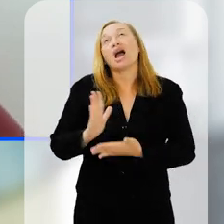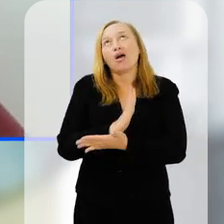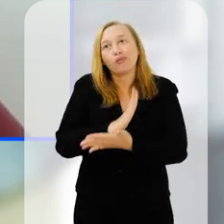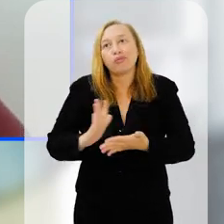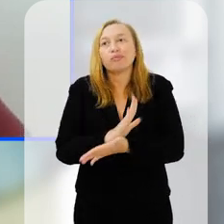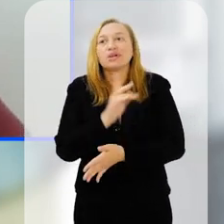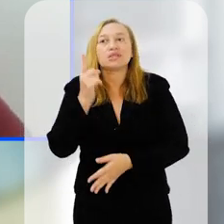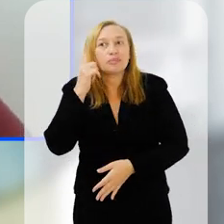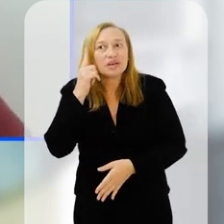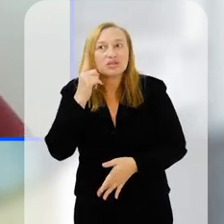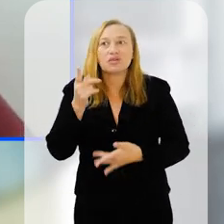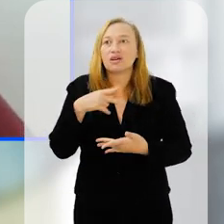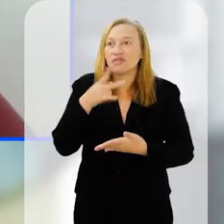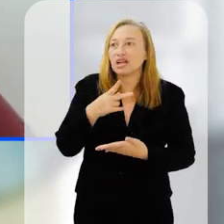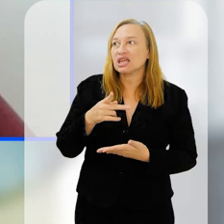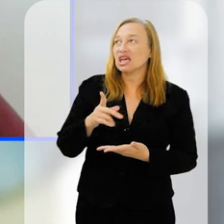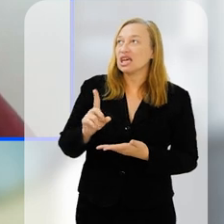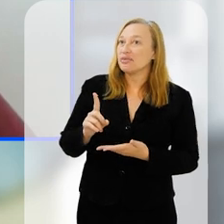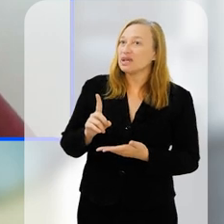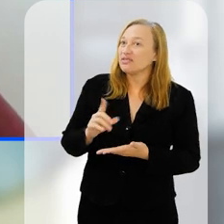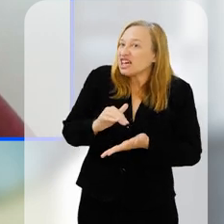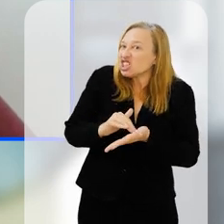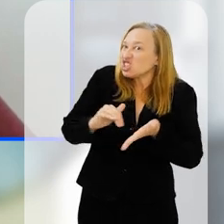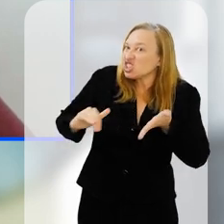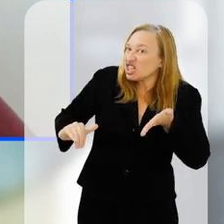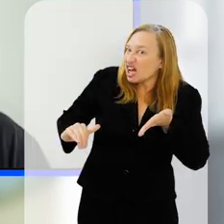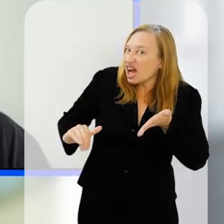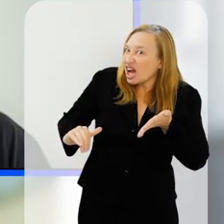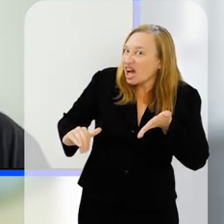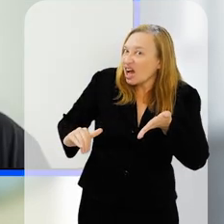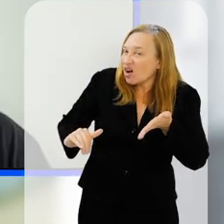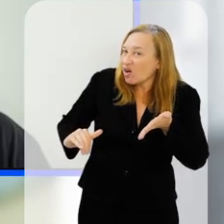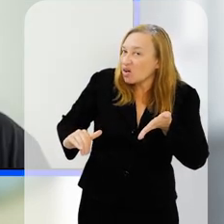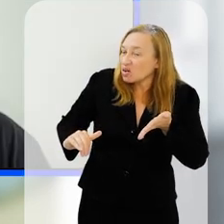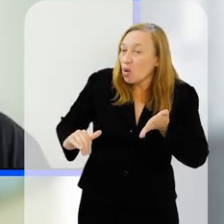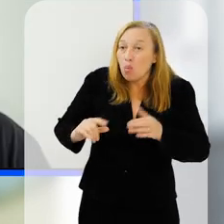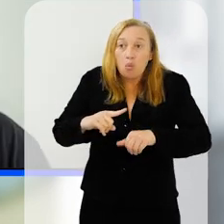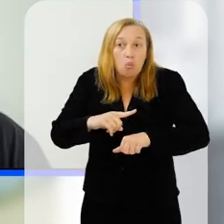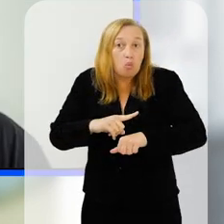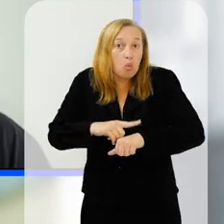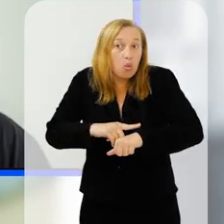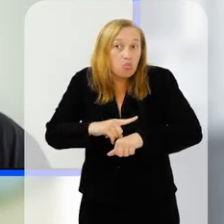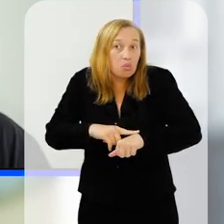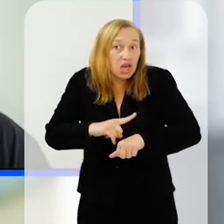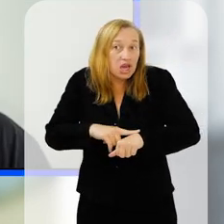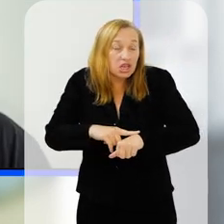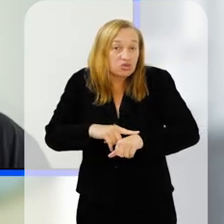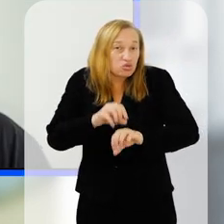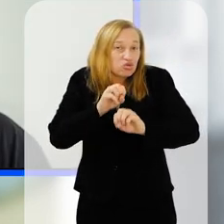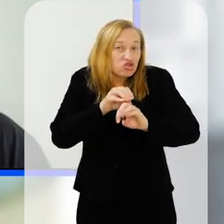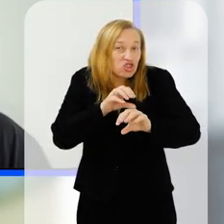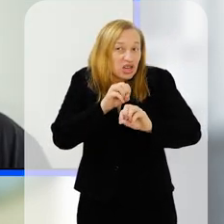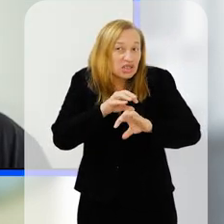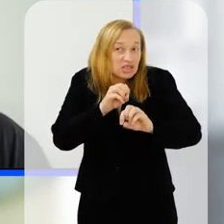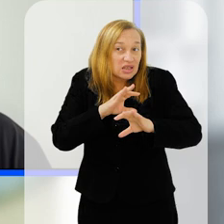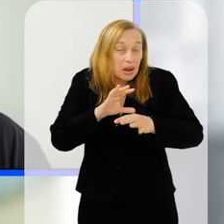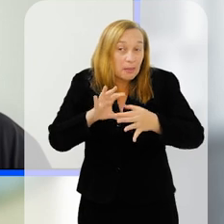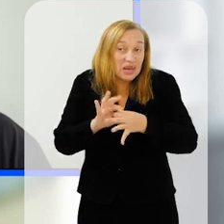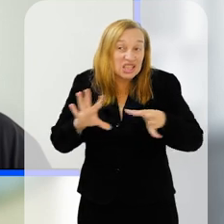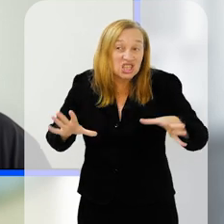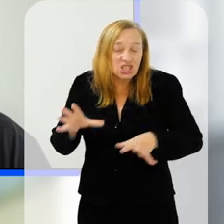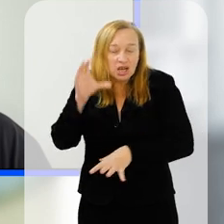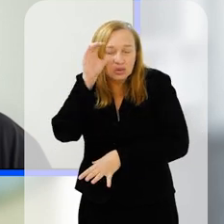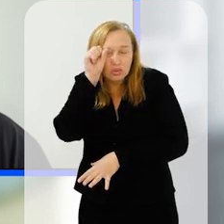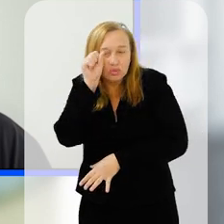sei que algumas pessoas se questionam, sim, mas aí a gente vai tirar um momento, horas de aula